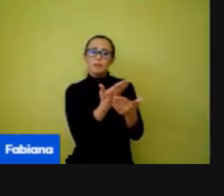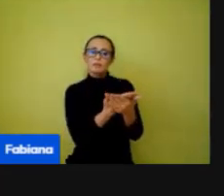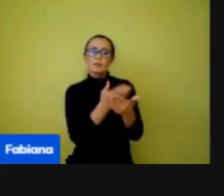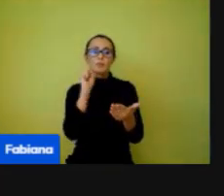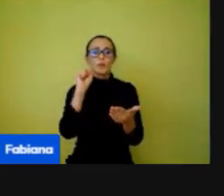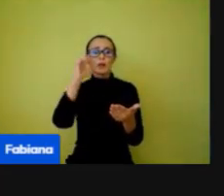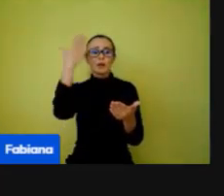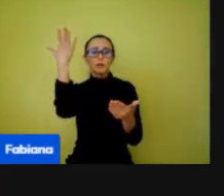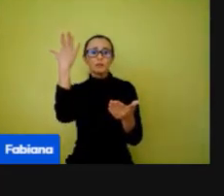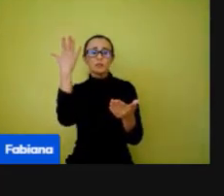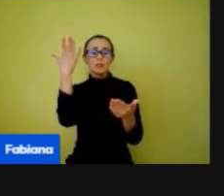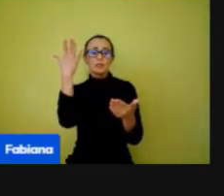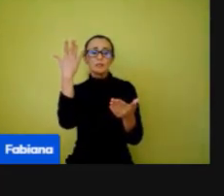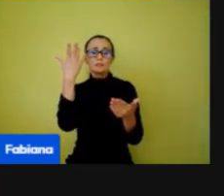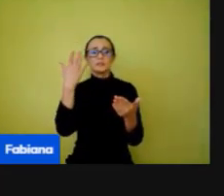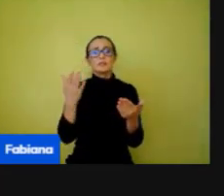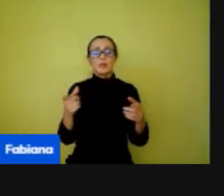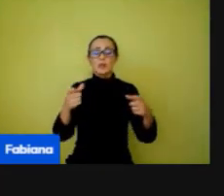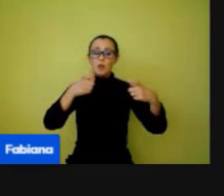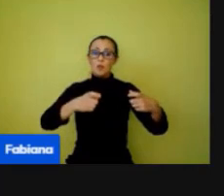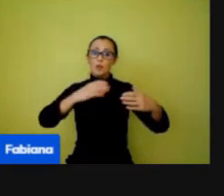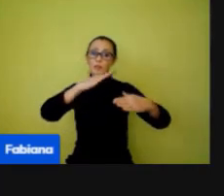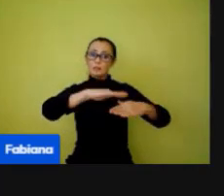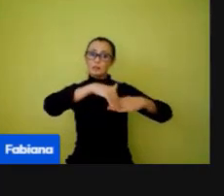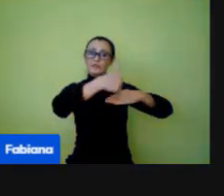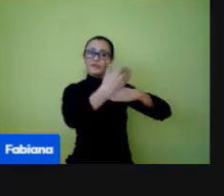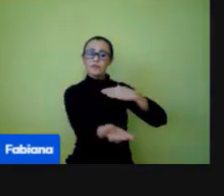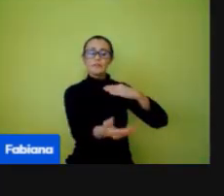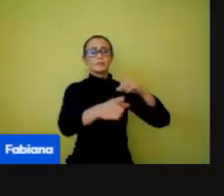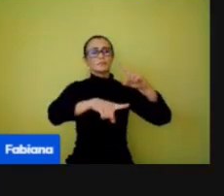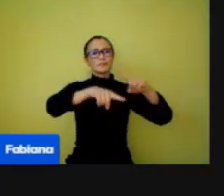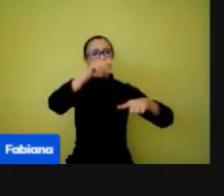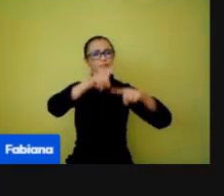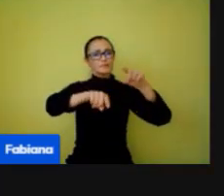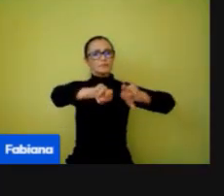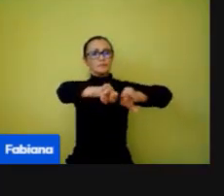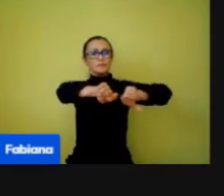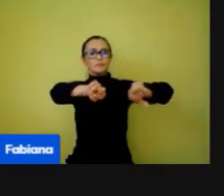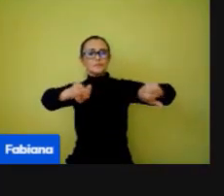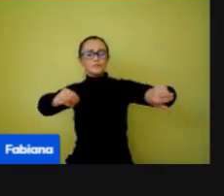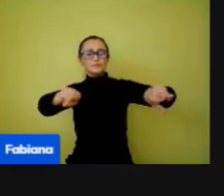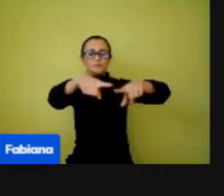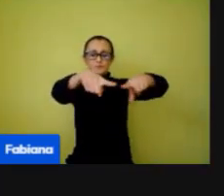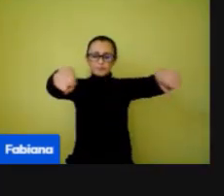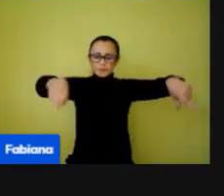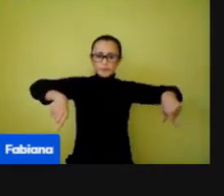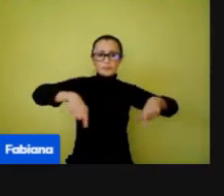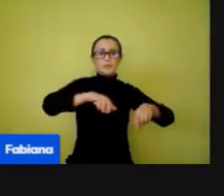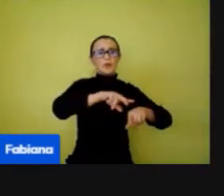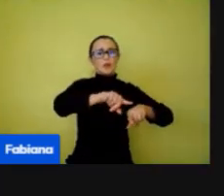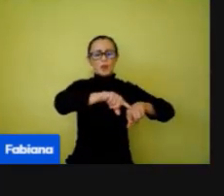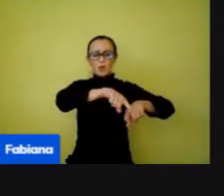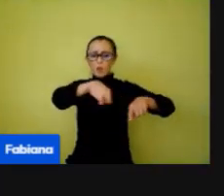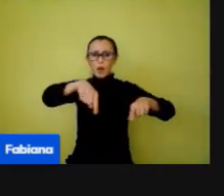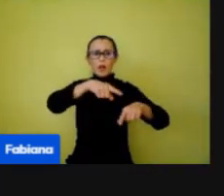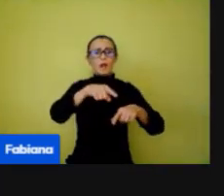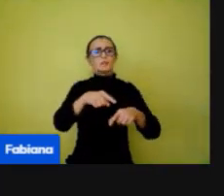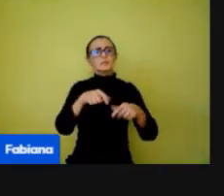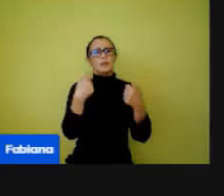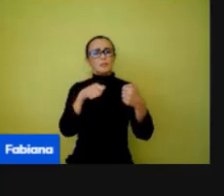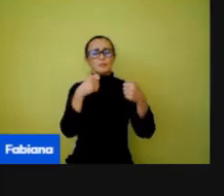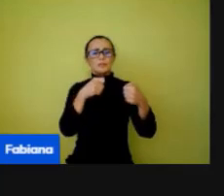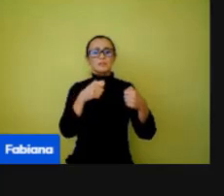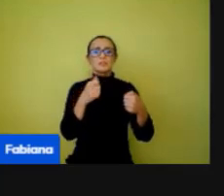ambientes externos, com vários materiais. Então, na quadra, no pátio, tem que sair com as crianças,